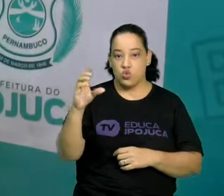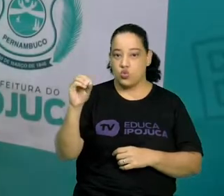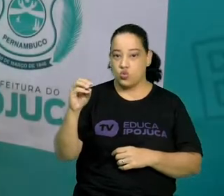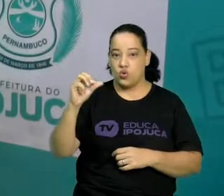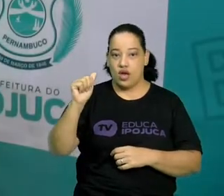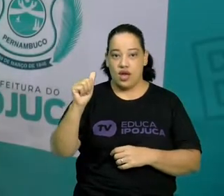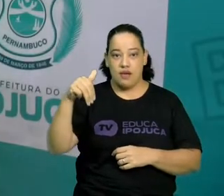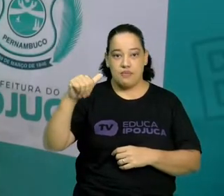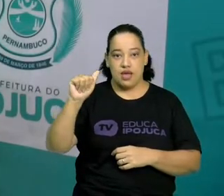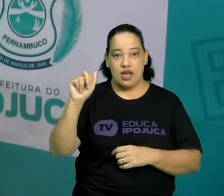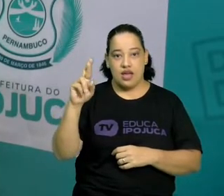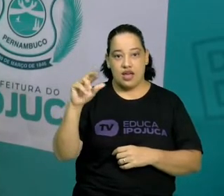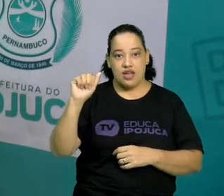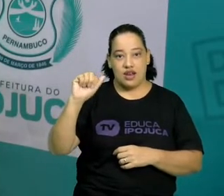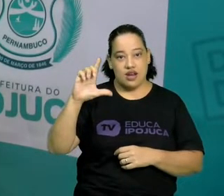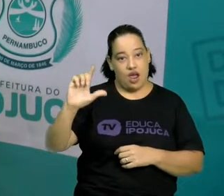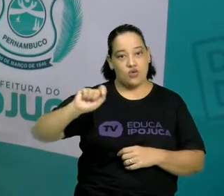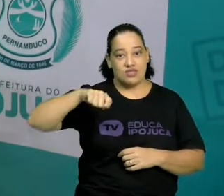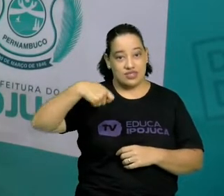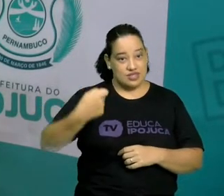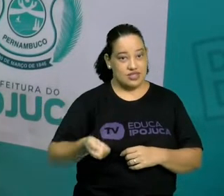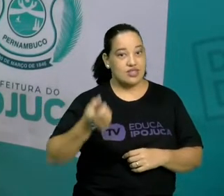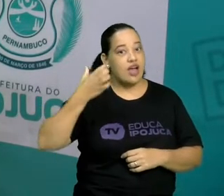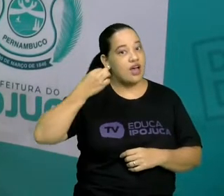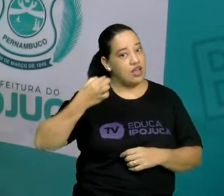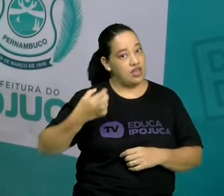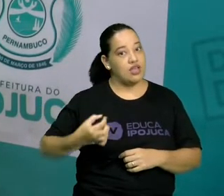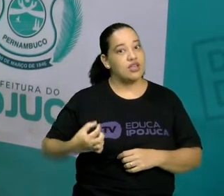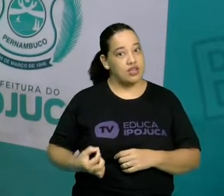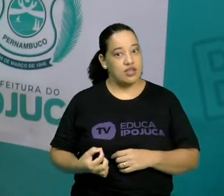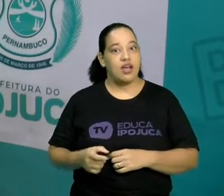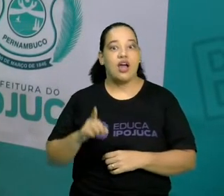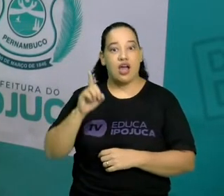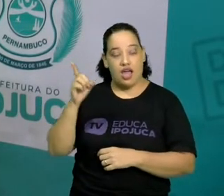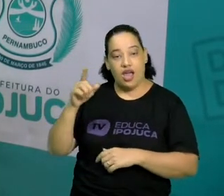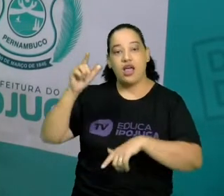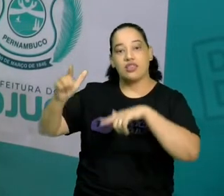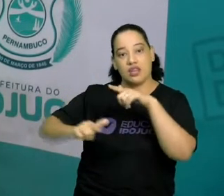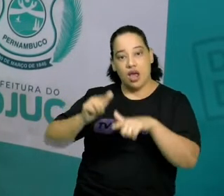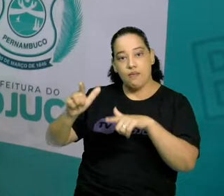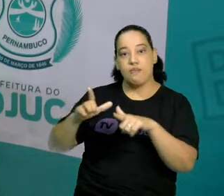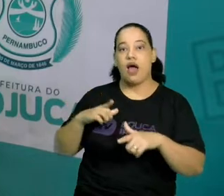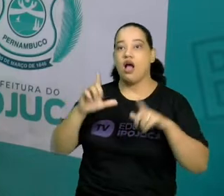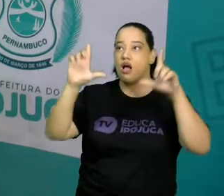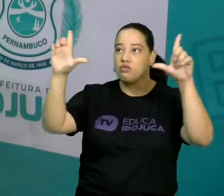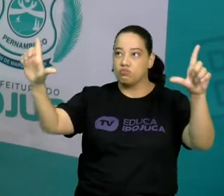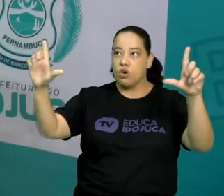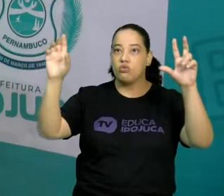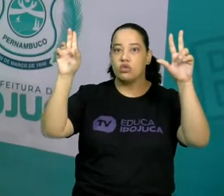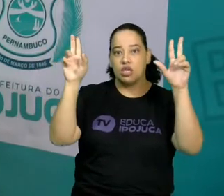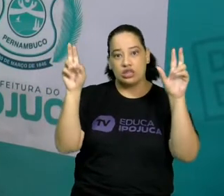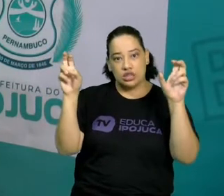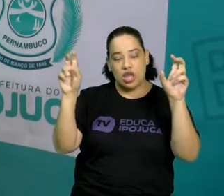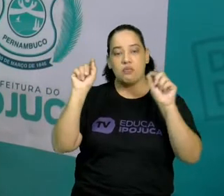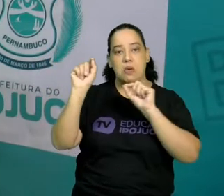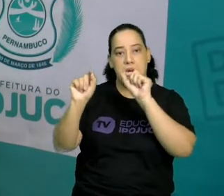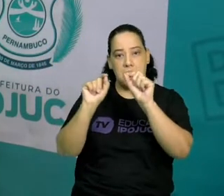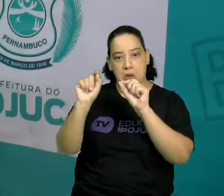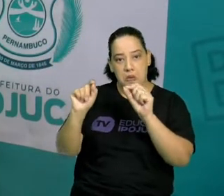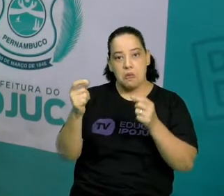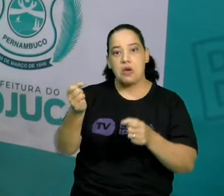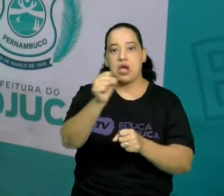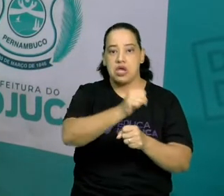plásticas brasileiras. E as suas obras, elas retratam temas sociais, paisagens